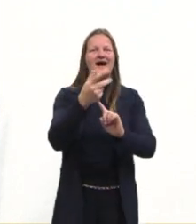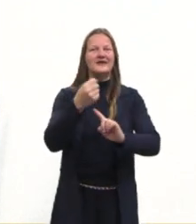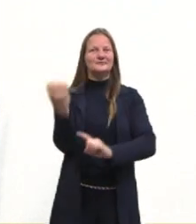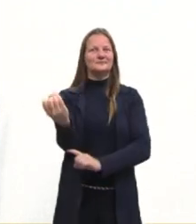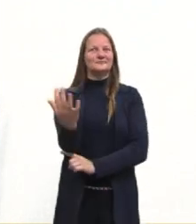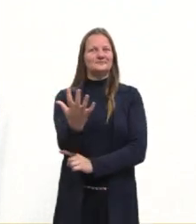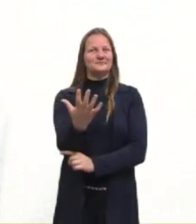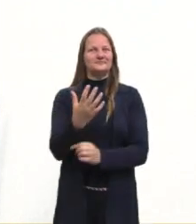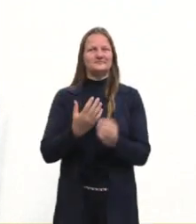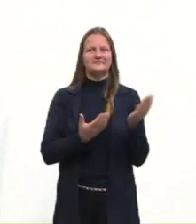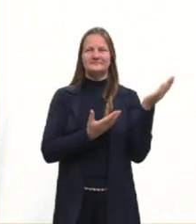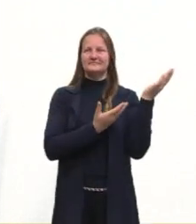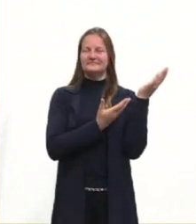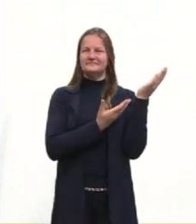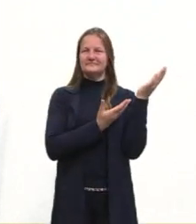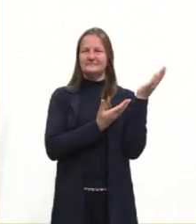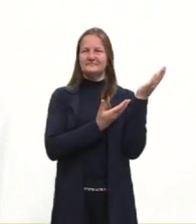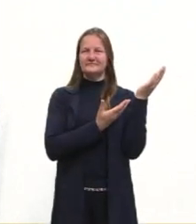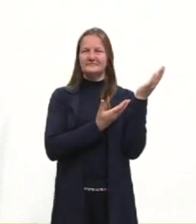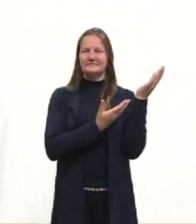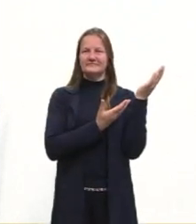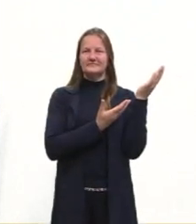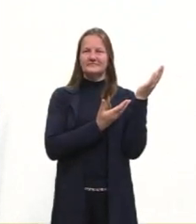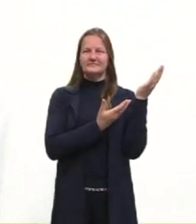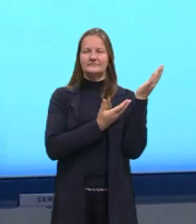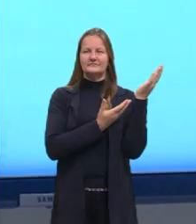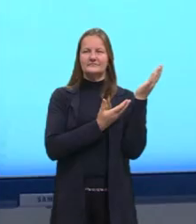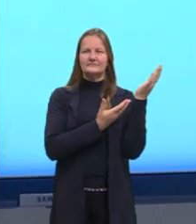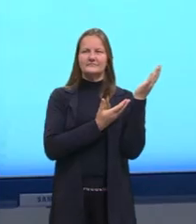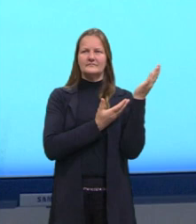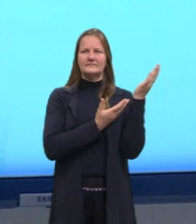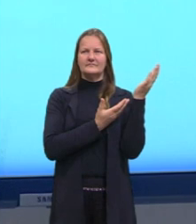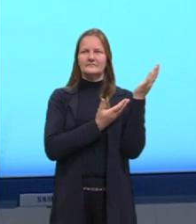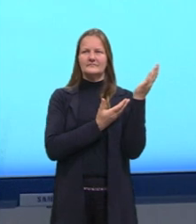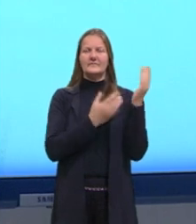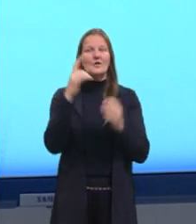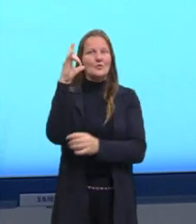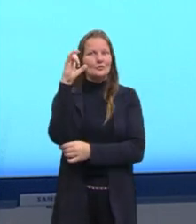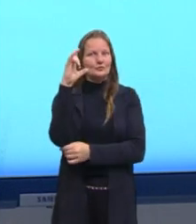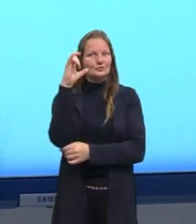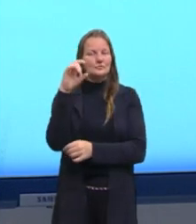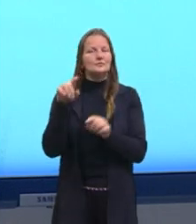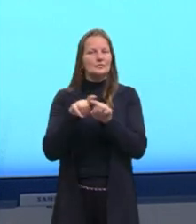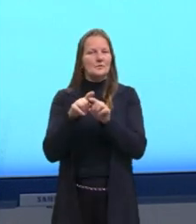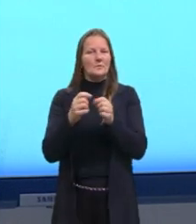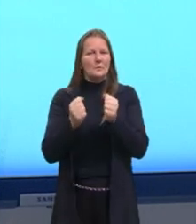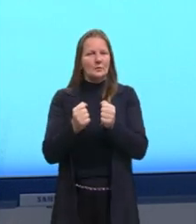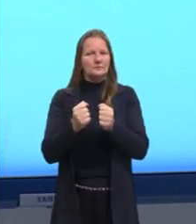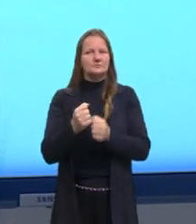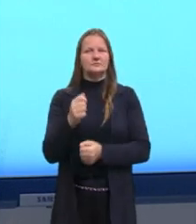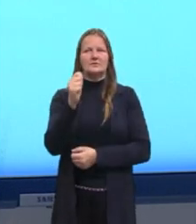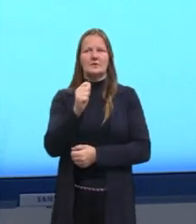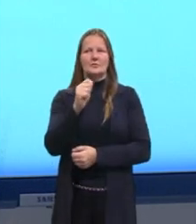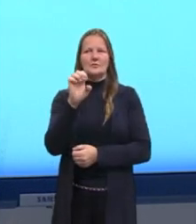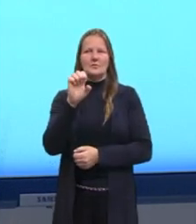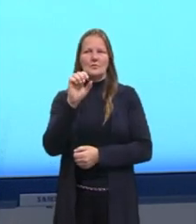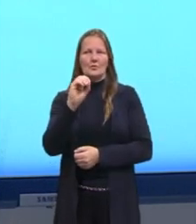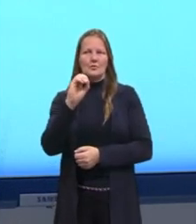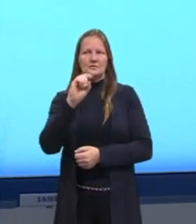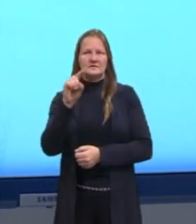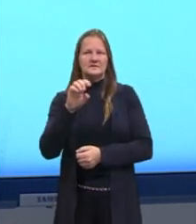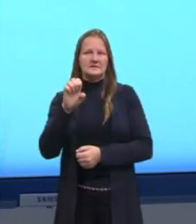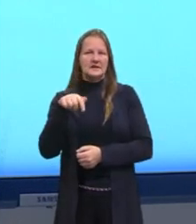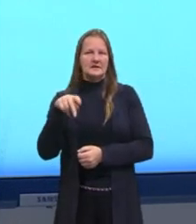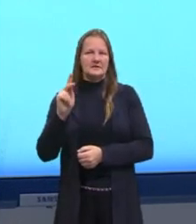Moderna. Estou deixando aqui contigo o meu endereço da rede social, o Instagram, para que tu possa